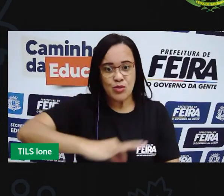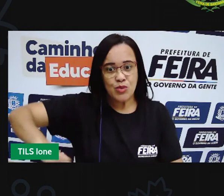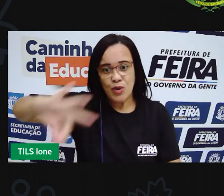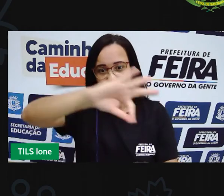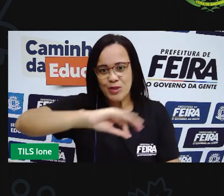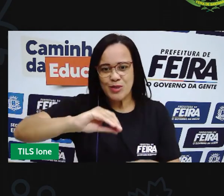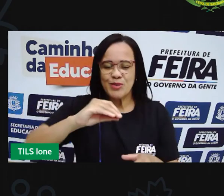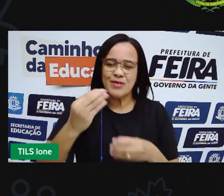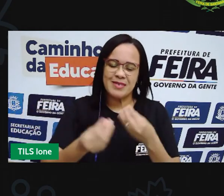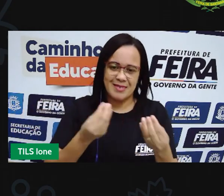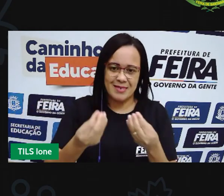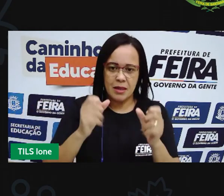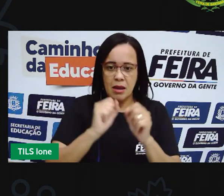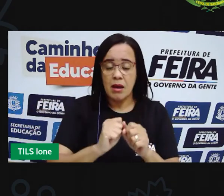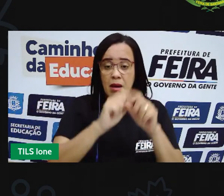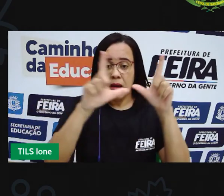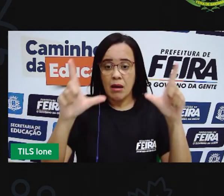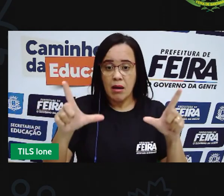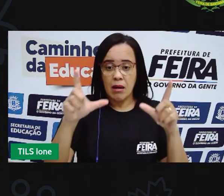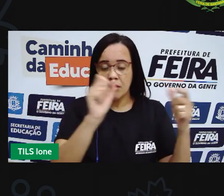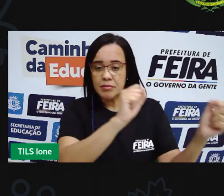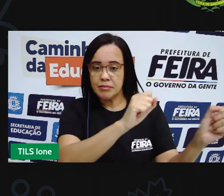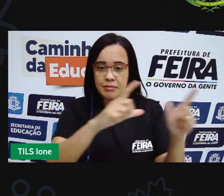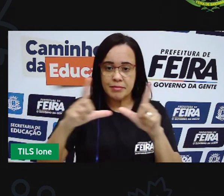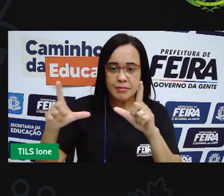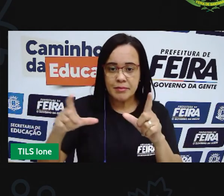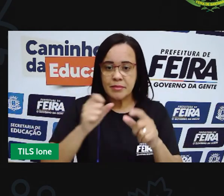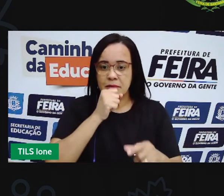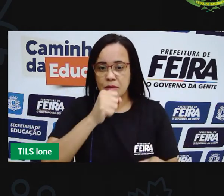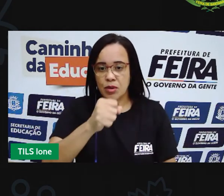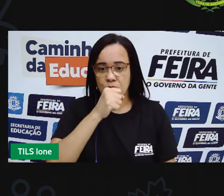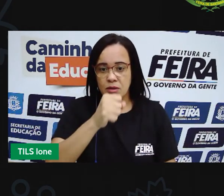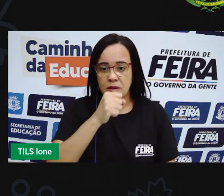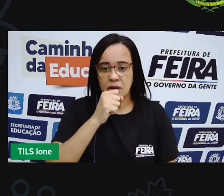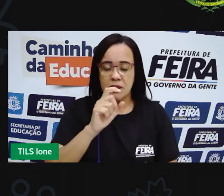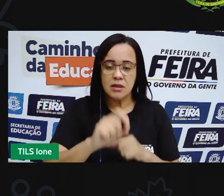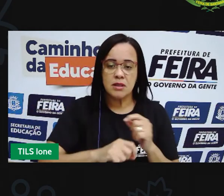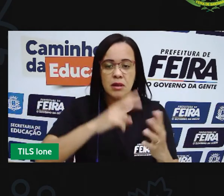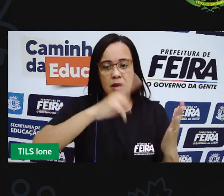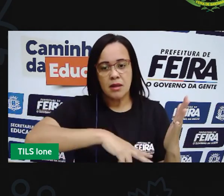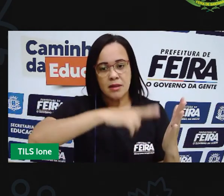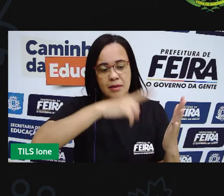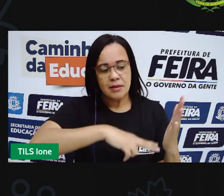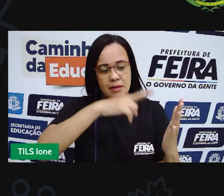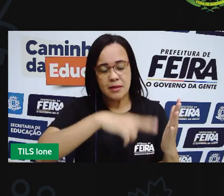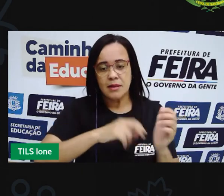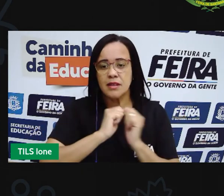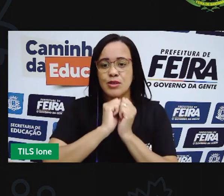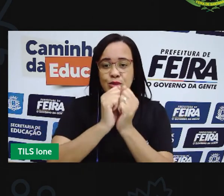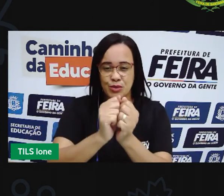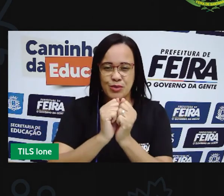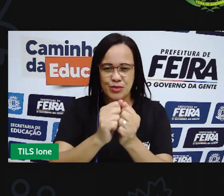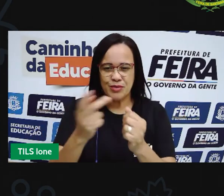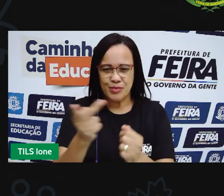Vou abrir aqui a reportagem para fazer a leitura junto com você.